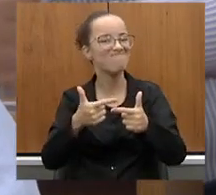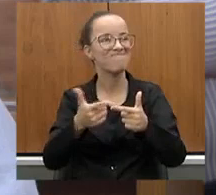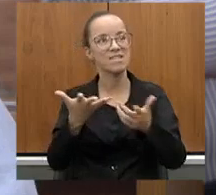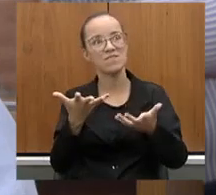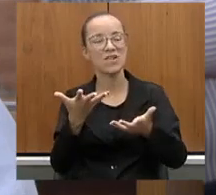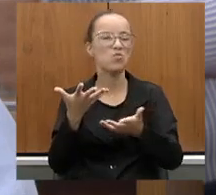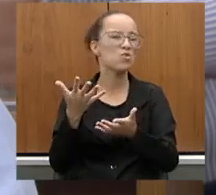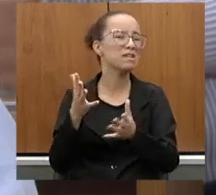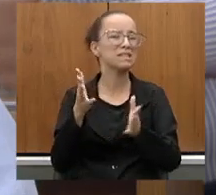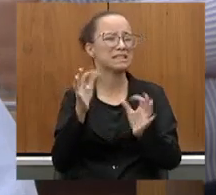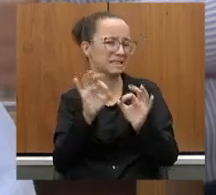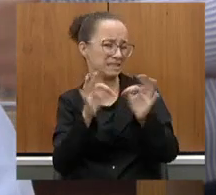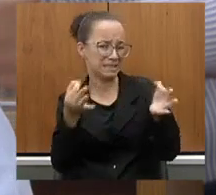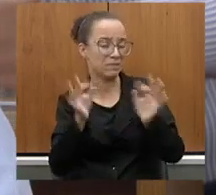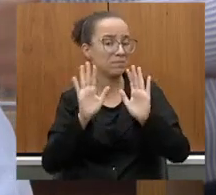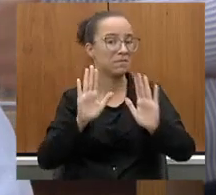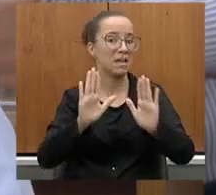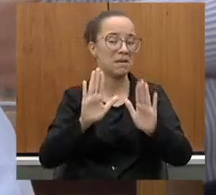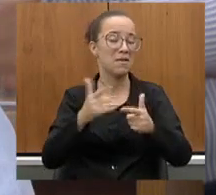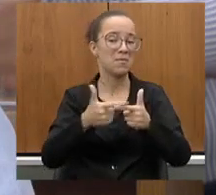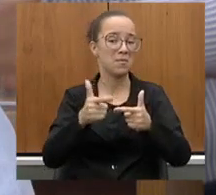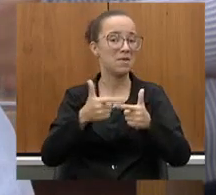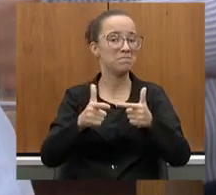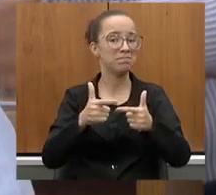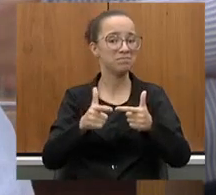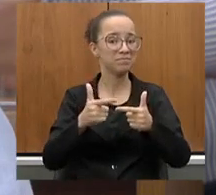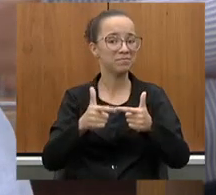diria menor, mas ele é um problema